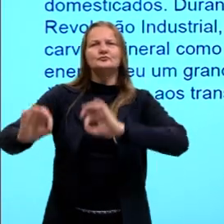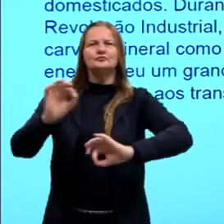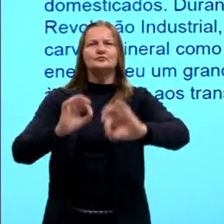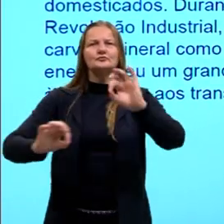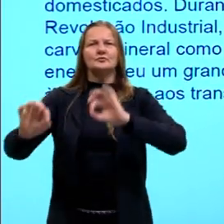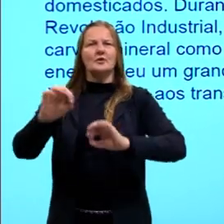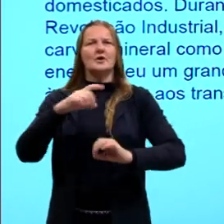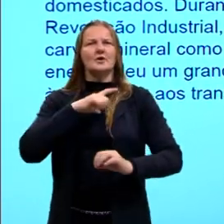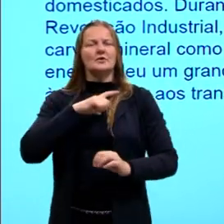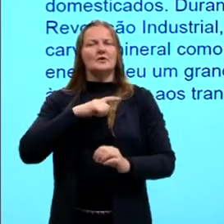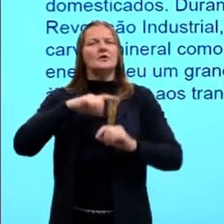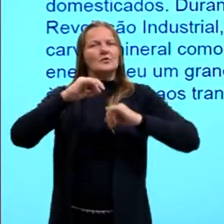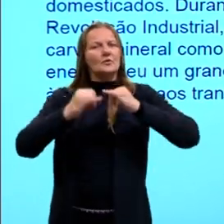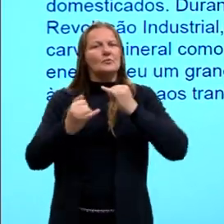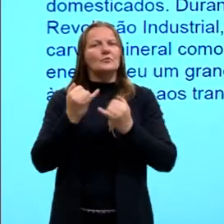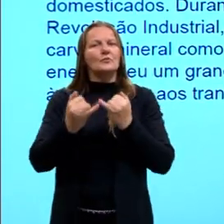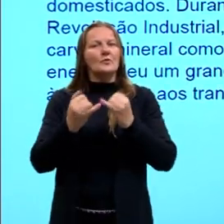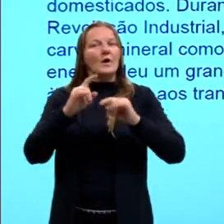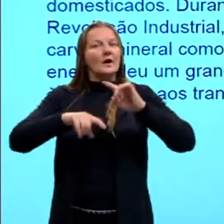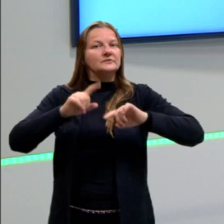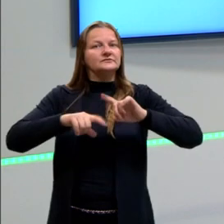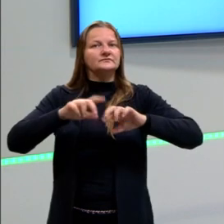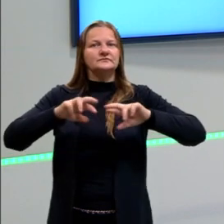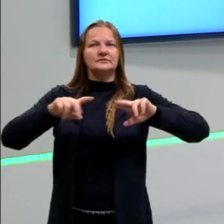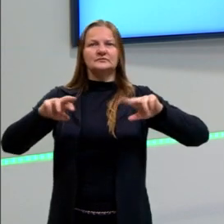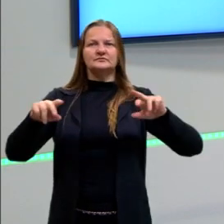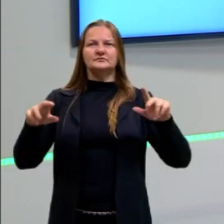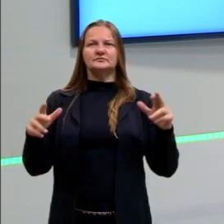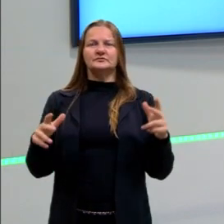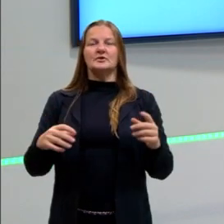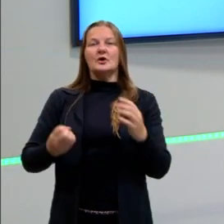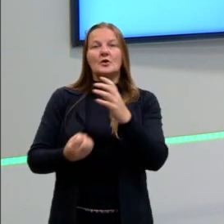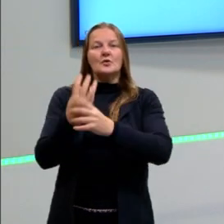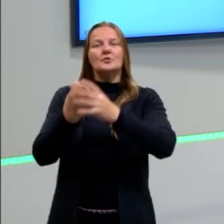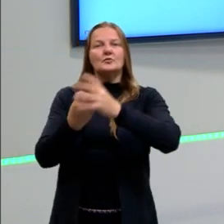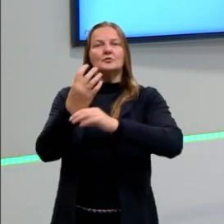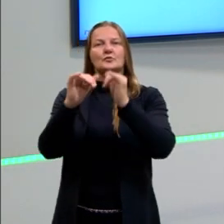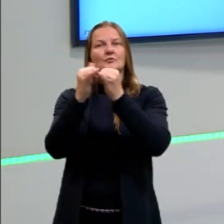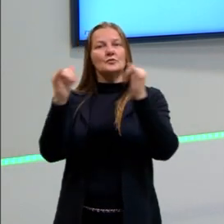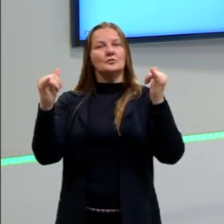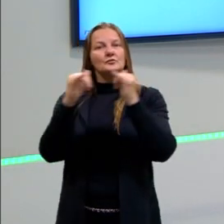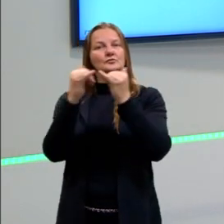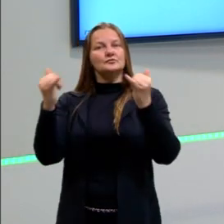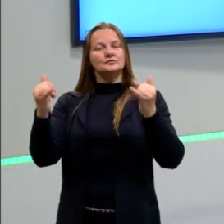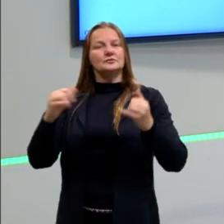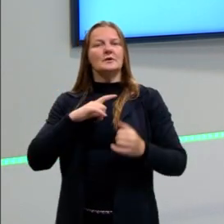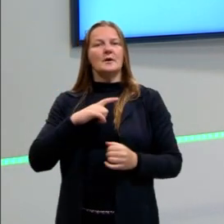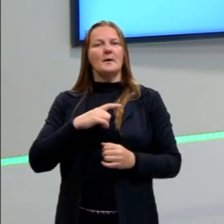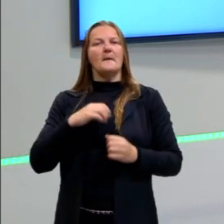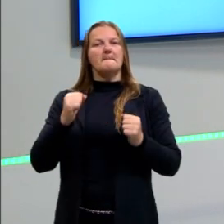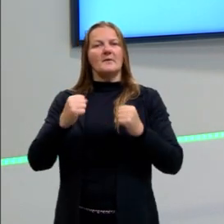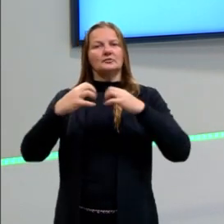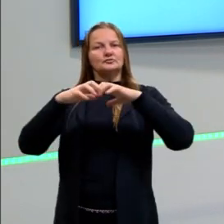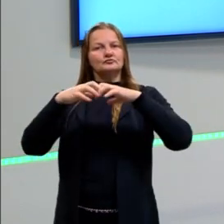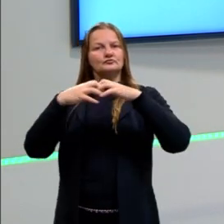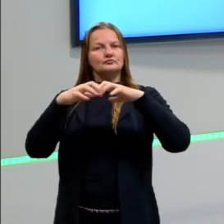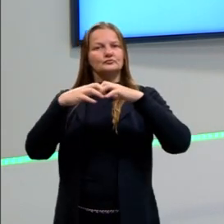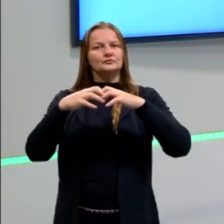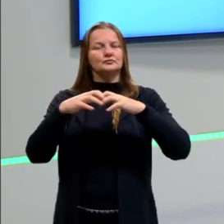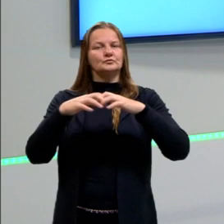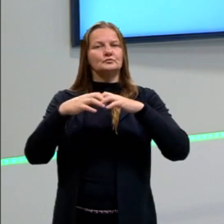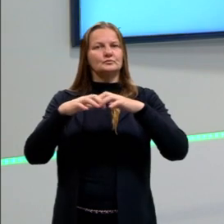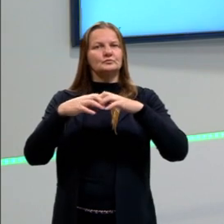temos as nossas atividades, e aí a gente tem, né, criação de algumas energias. Pode ser a energia motora nossa, né, energia